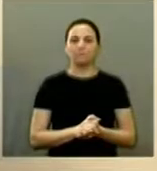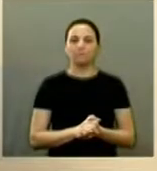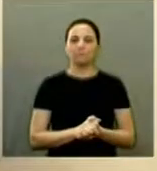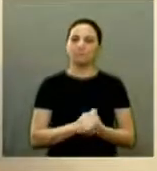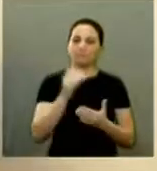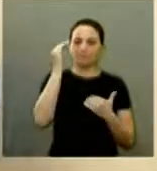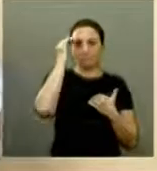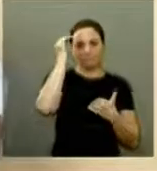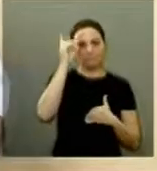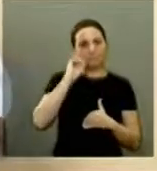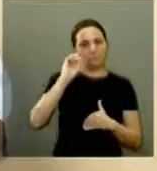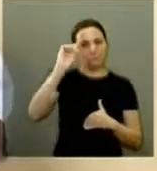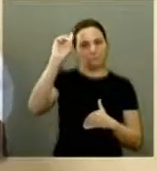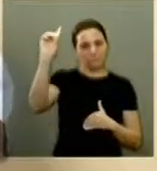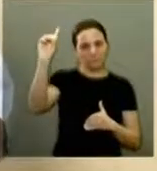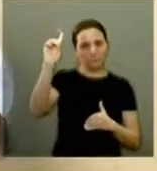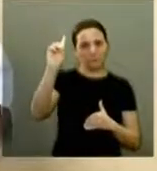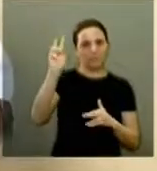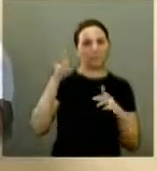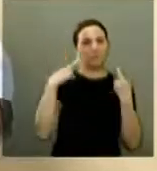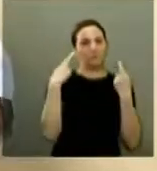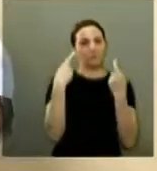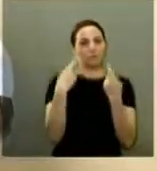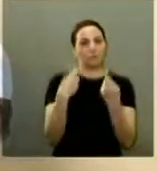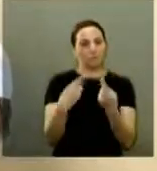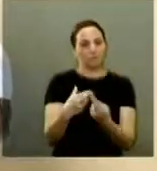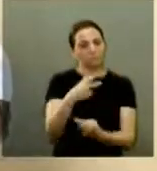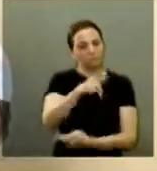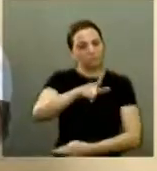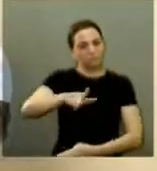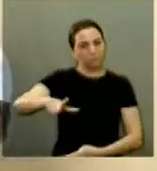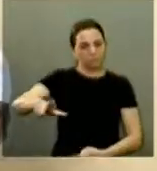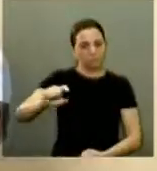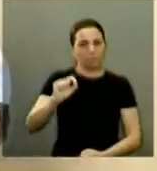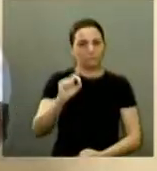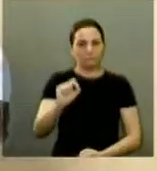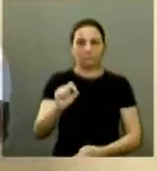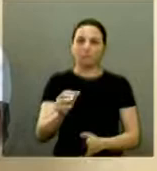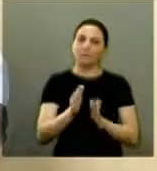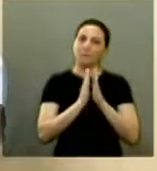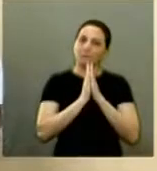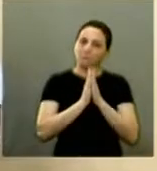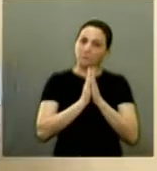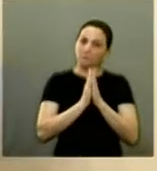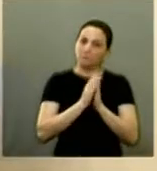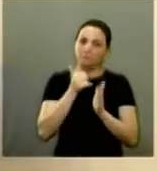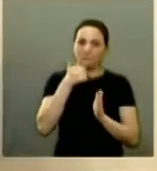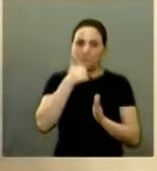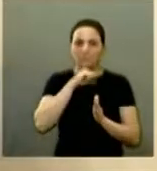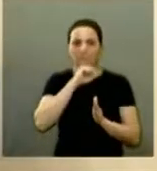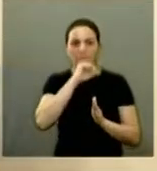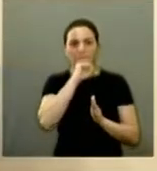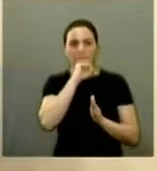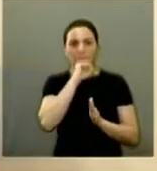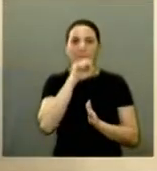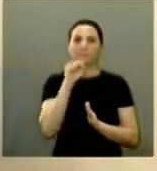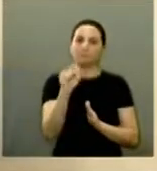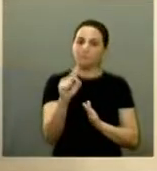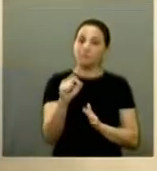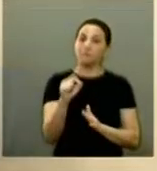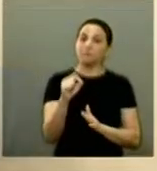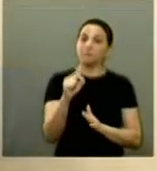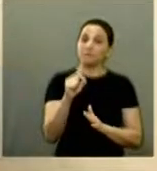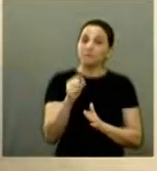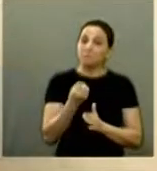agradecer a Deus por mais uma sessão e as orações pela minha mãe que tem